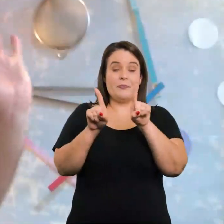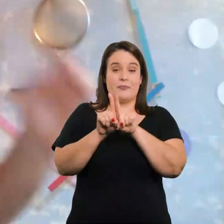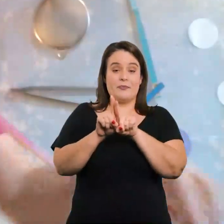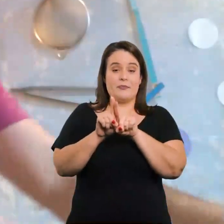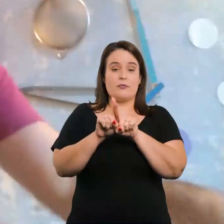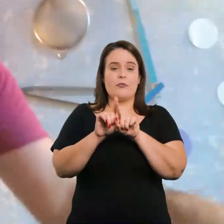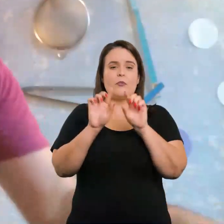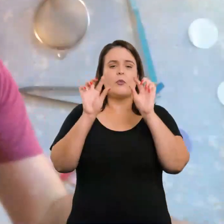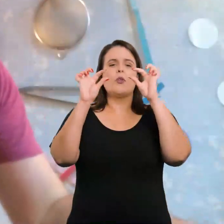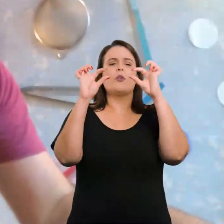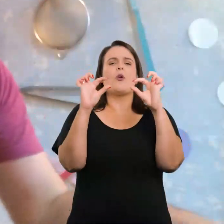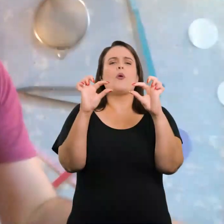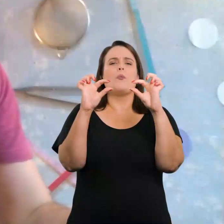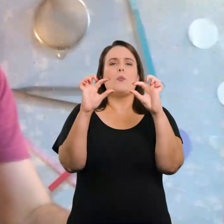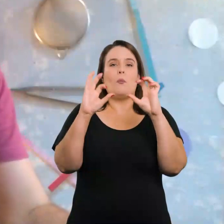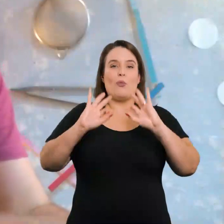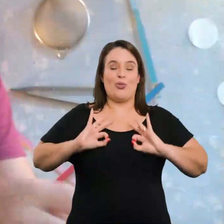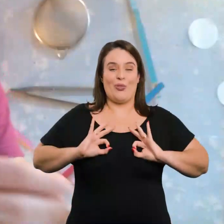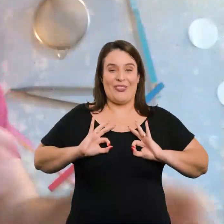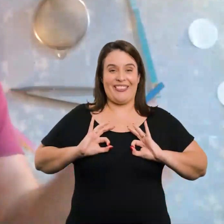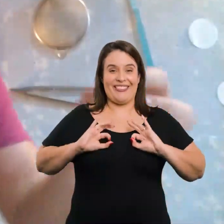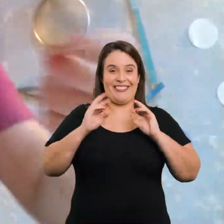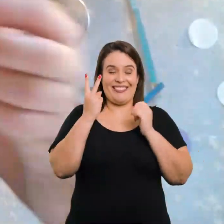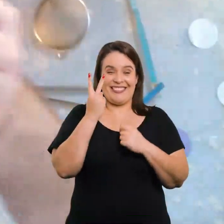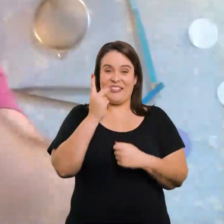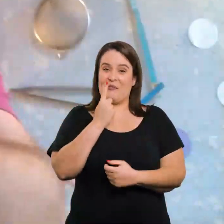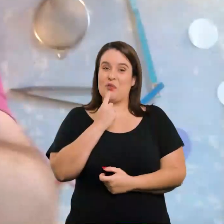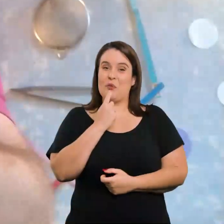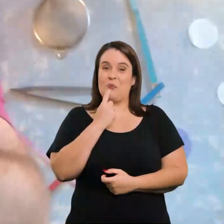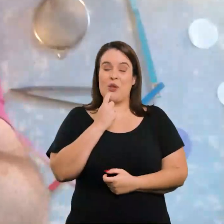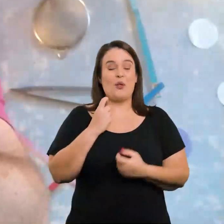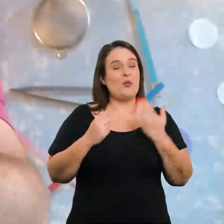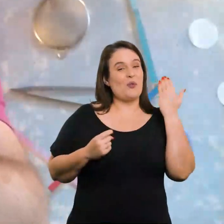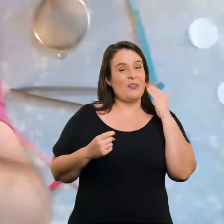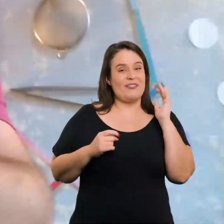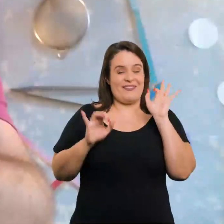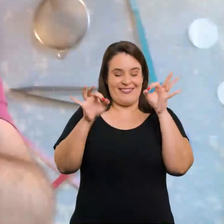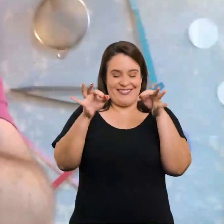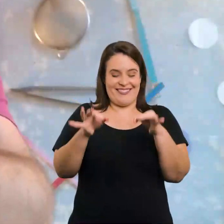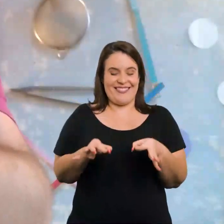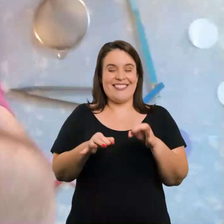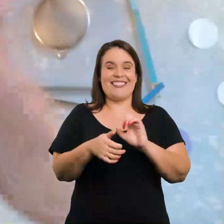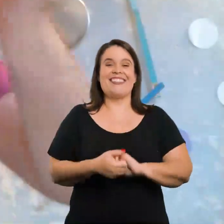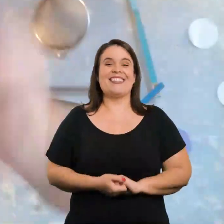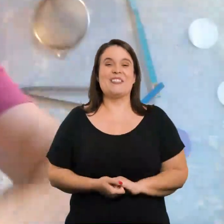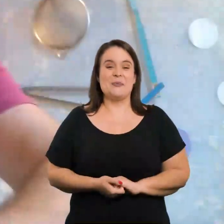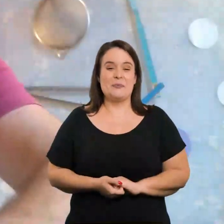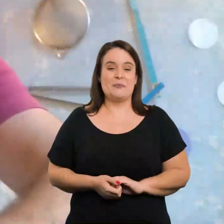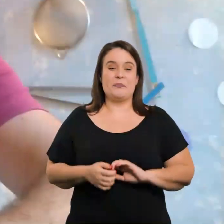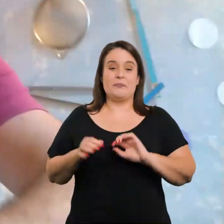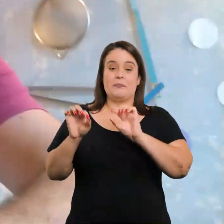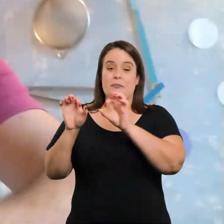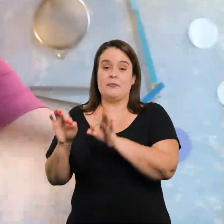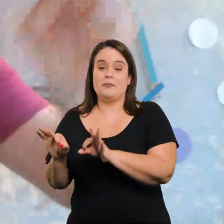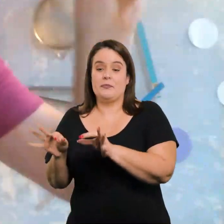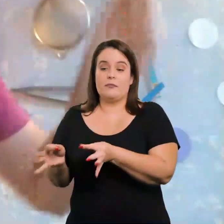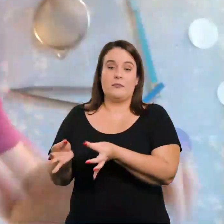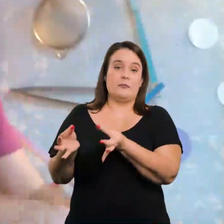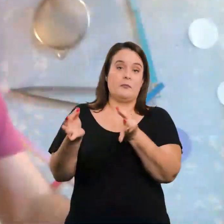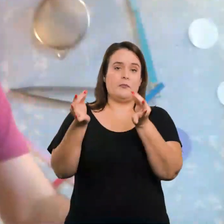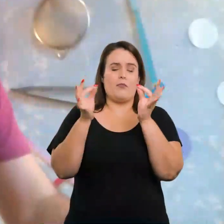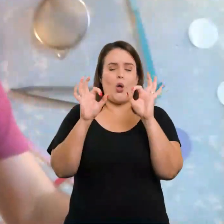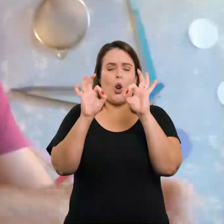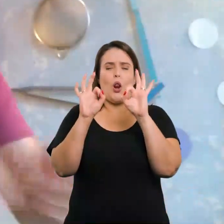circulares. Ah, eu preciso também de duas bolinhas pequenininhas. Que tal usar dois botões vermelhos e um rosa? Aqui, sim.